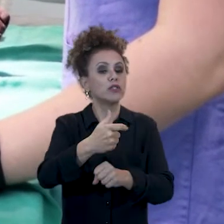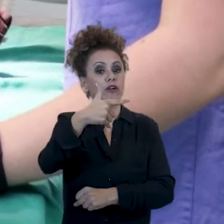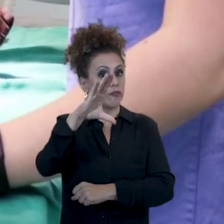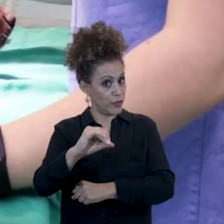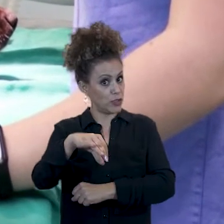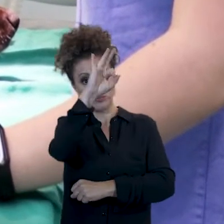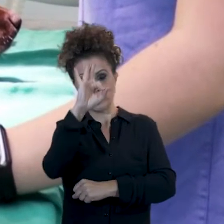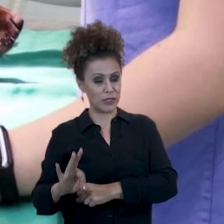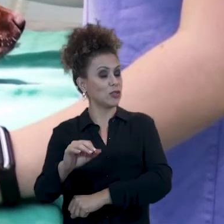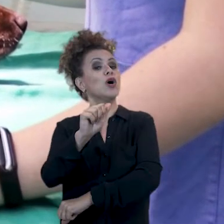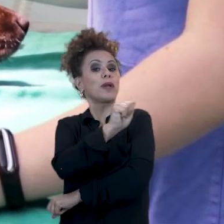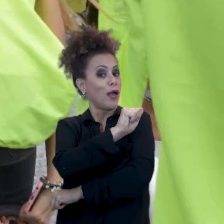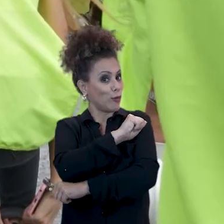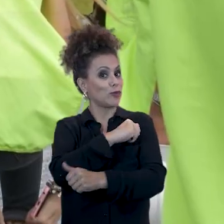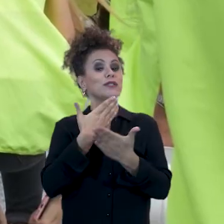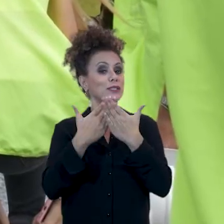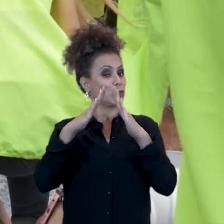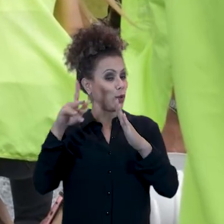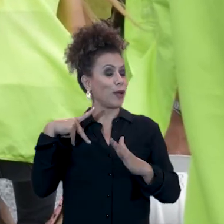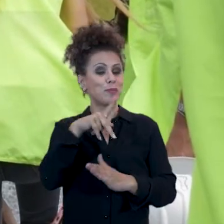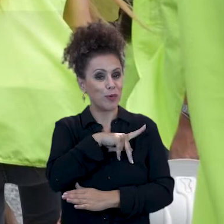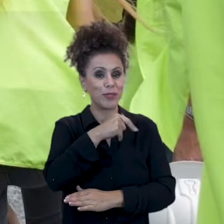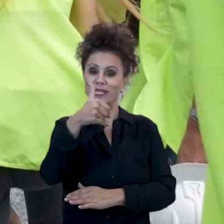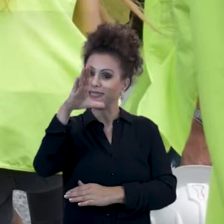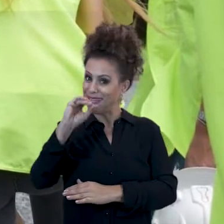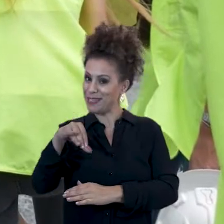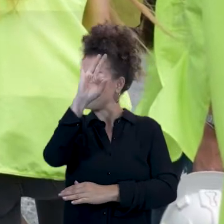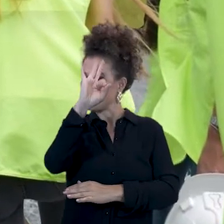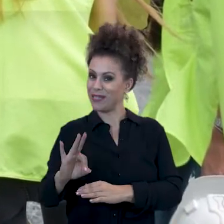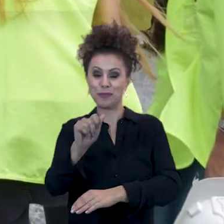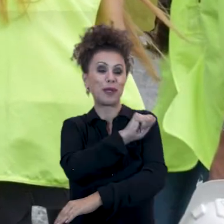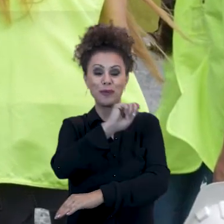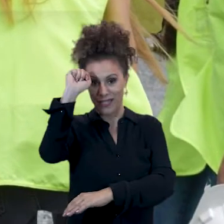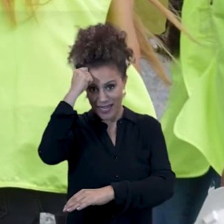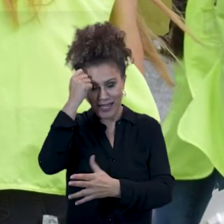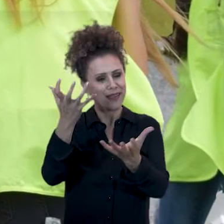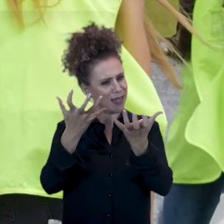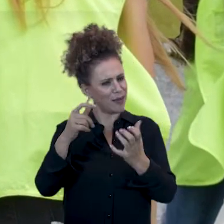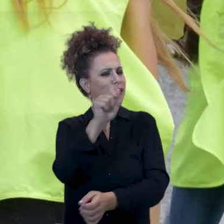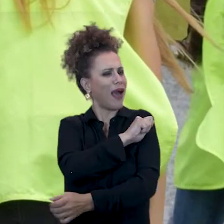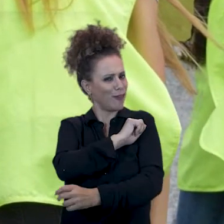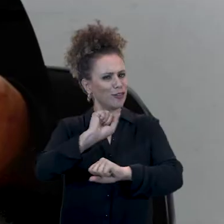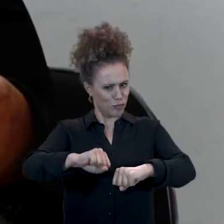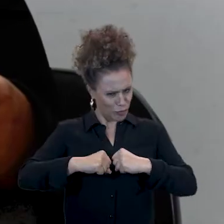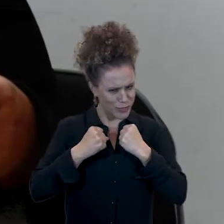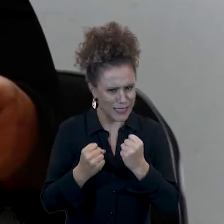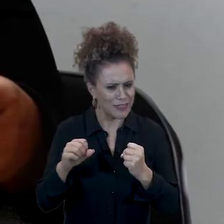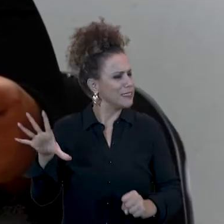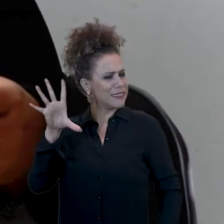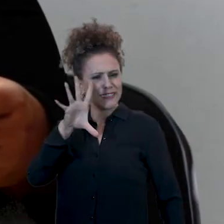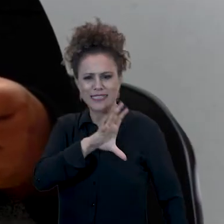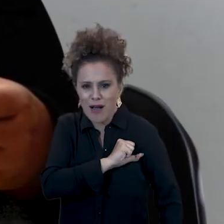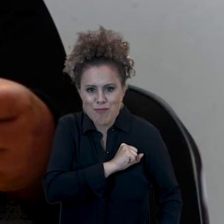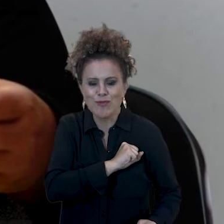20% para estudantes de escolas públicas e 10% para estudantes negros. Buscamos sempre alunos engajados, que